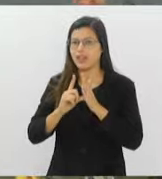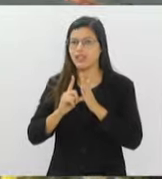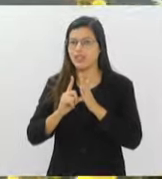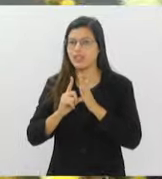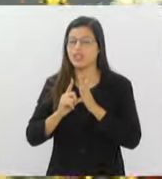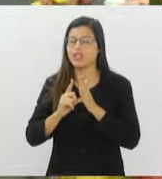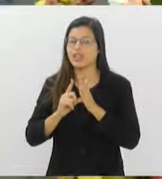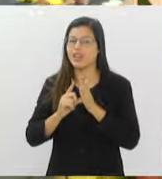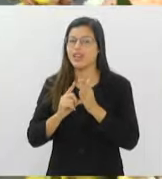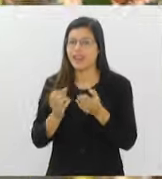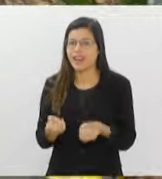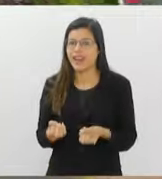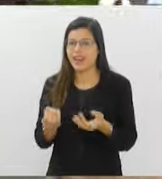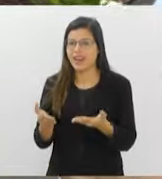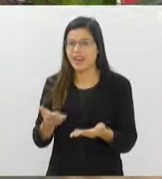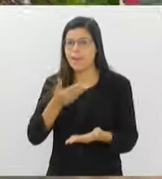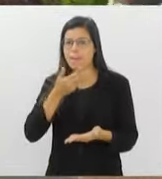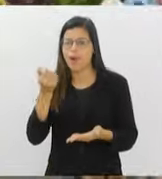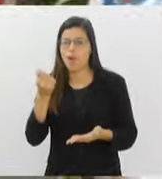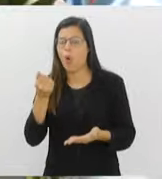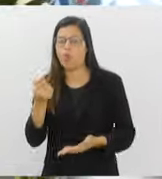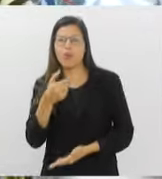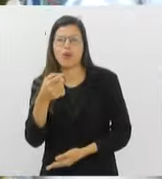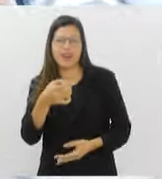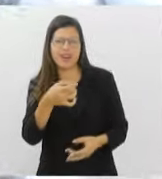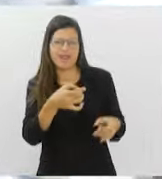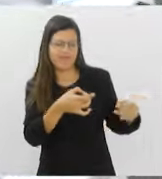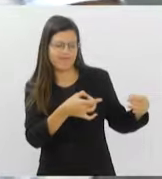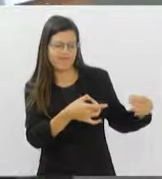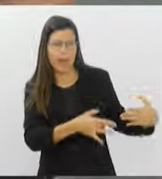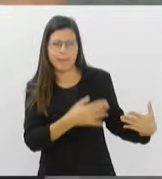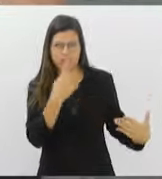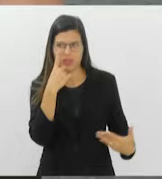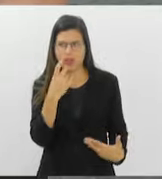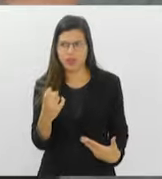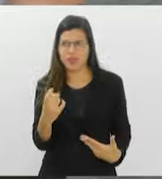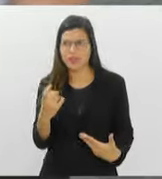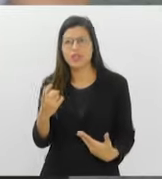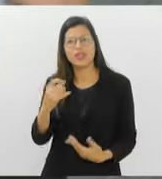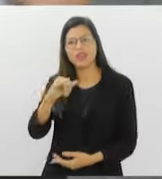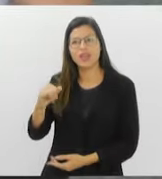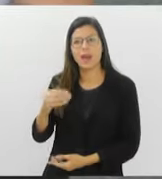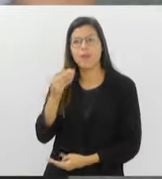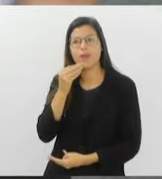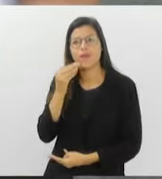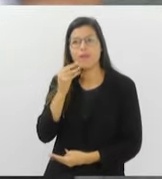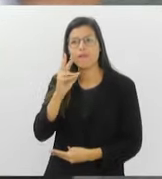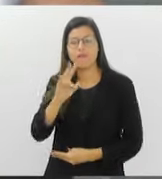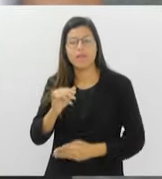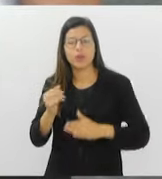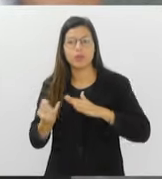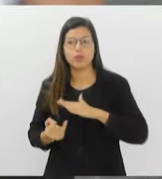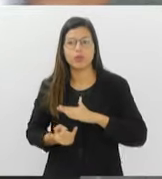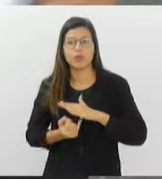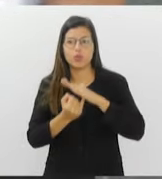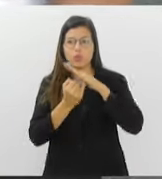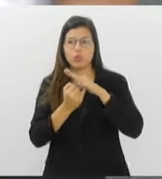melhor do que a lata de lixo, né? E esses buquês, esse reaproveitamento das flores, vai pro Instituto de